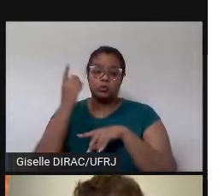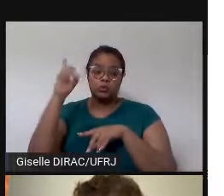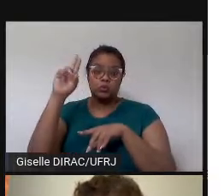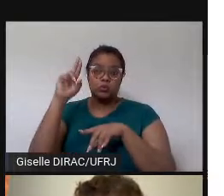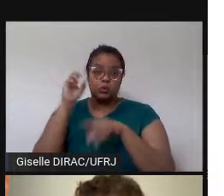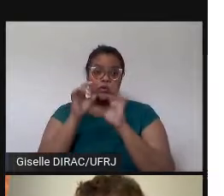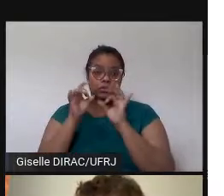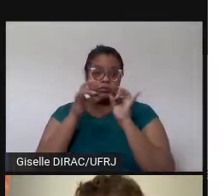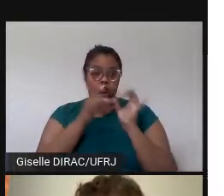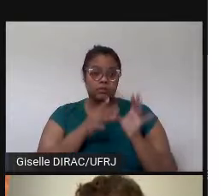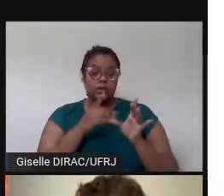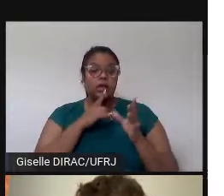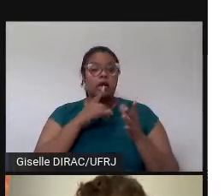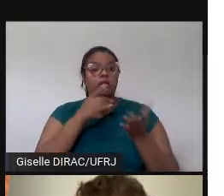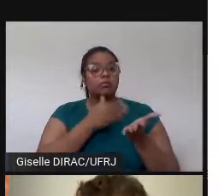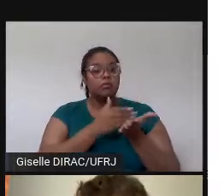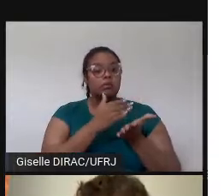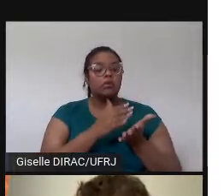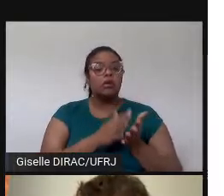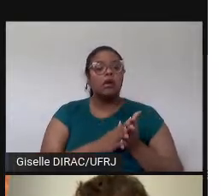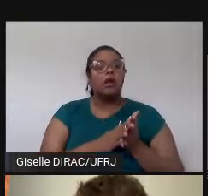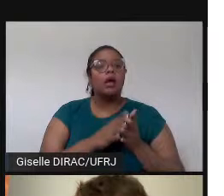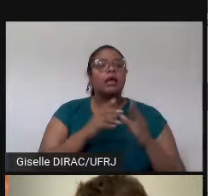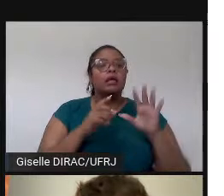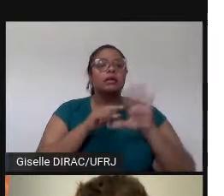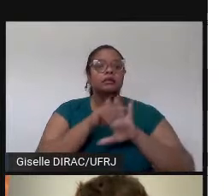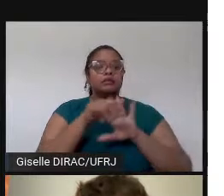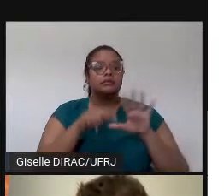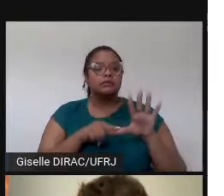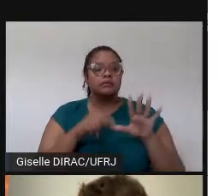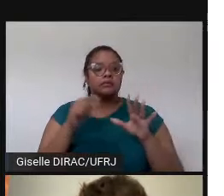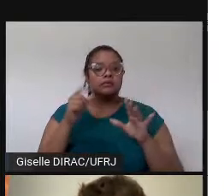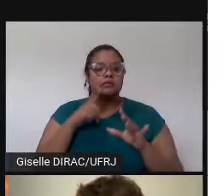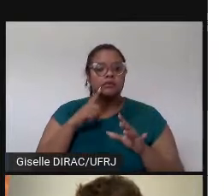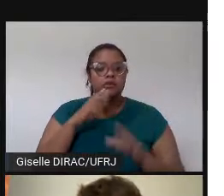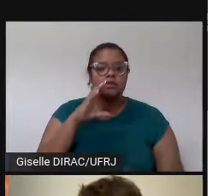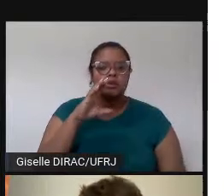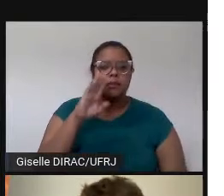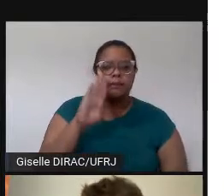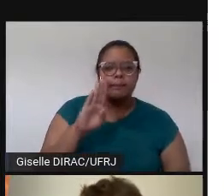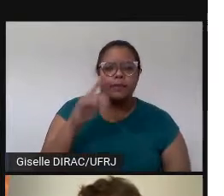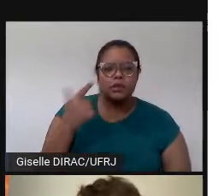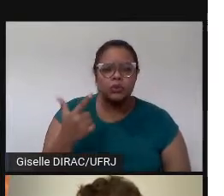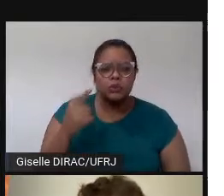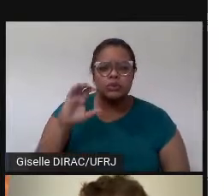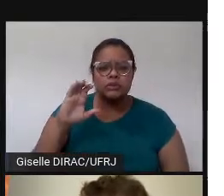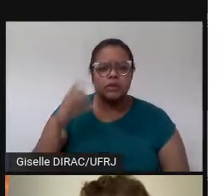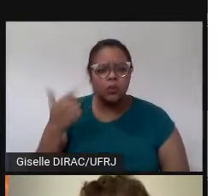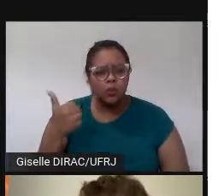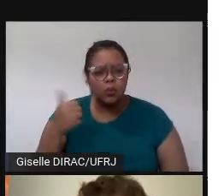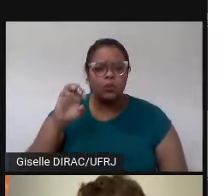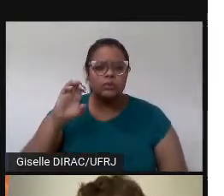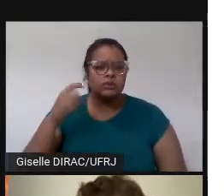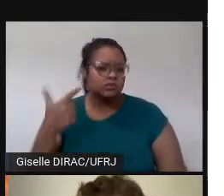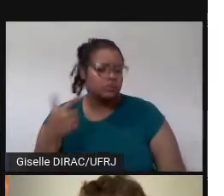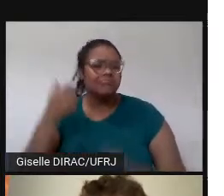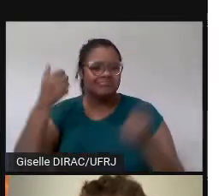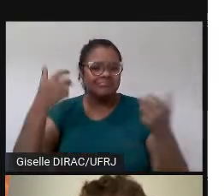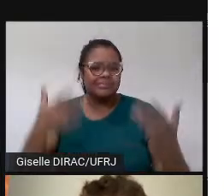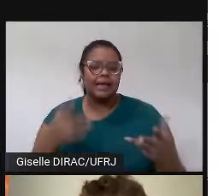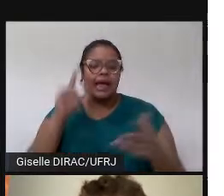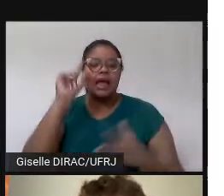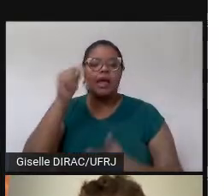nossa proficiência, esses símbolos aí, esses códigos de B2, C1, C2, eles são, é uma